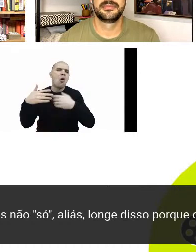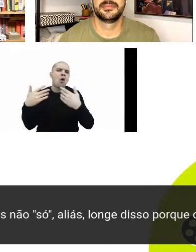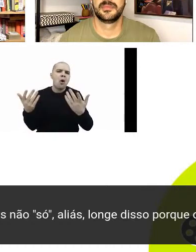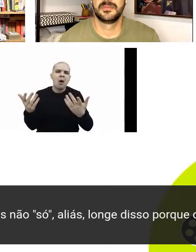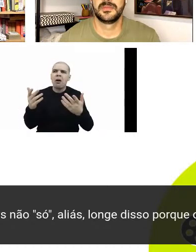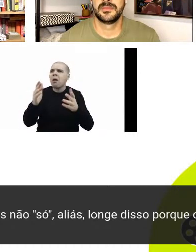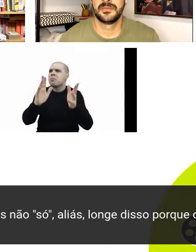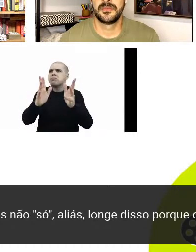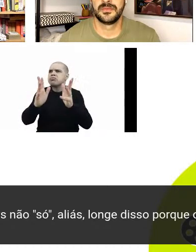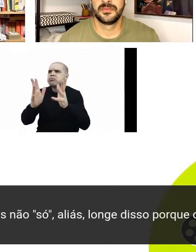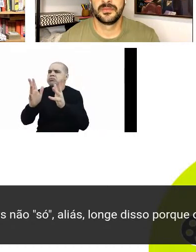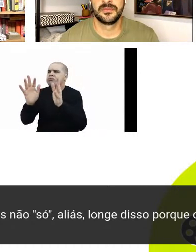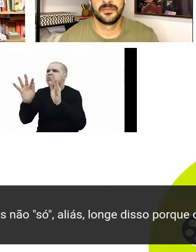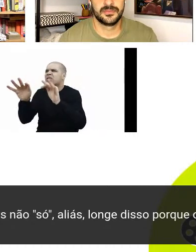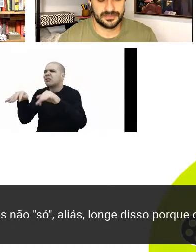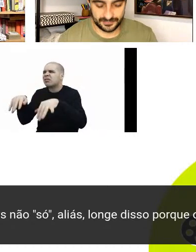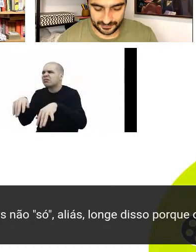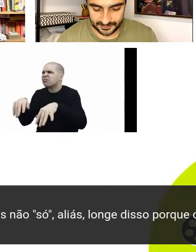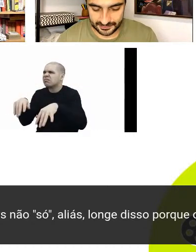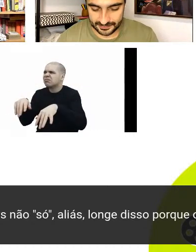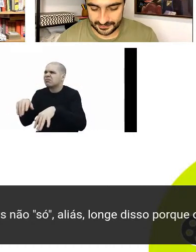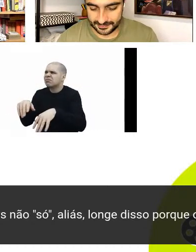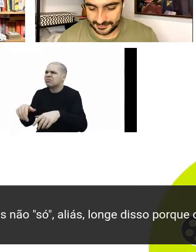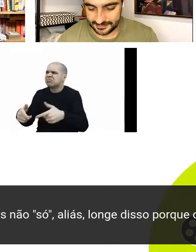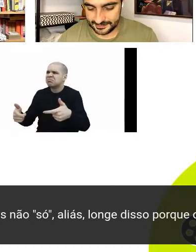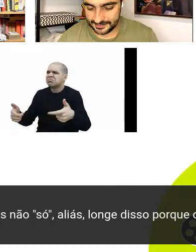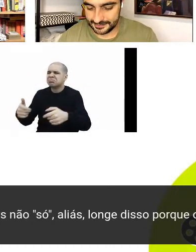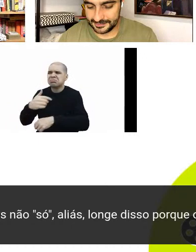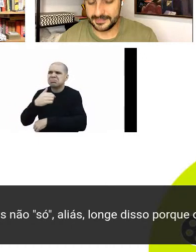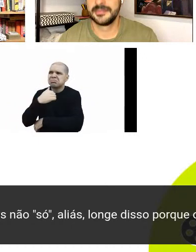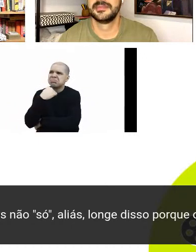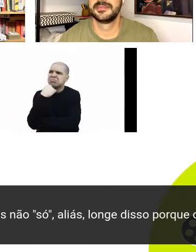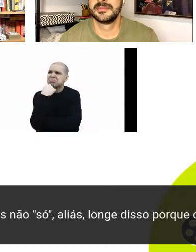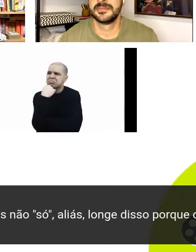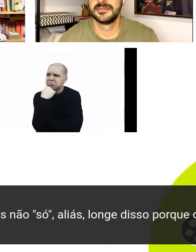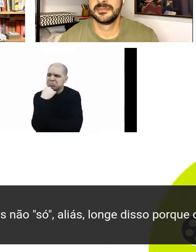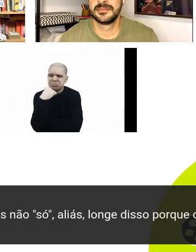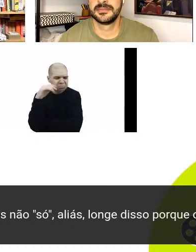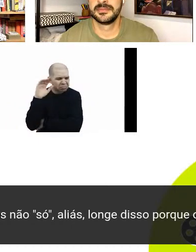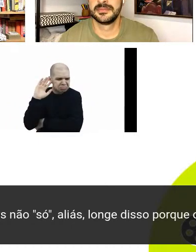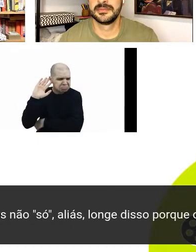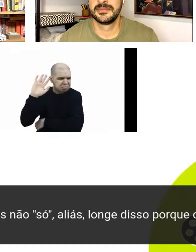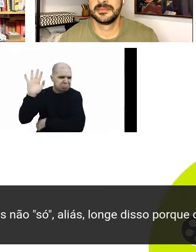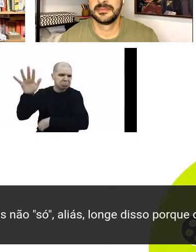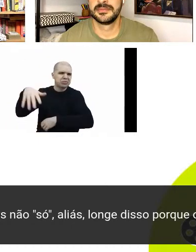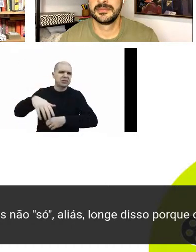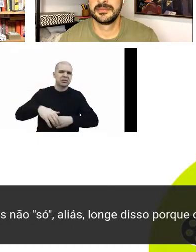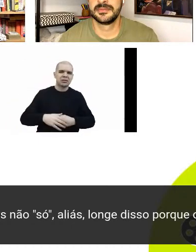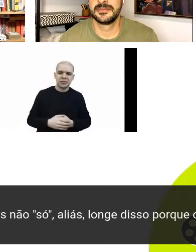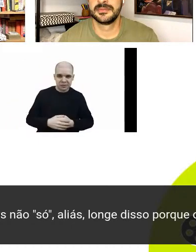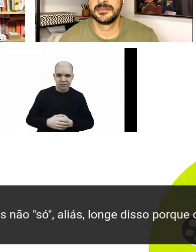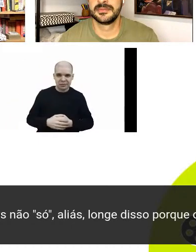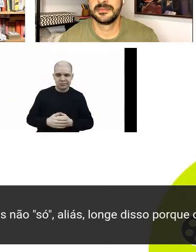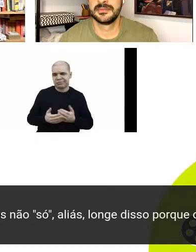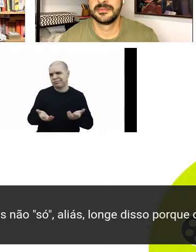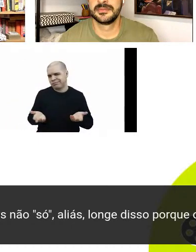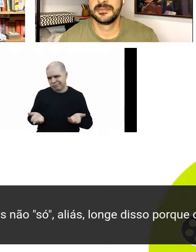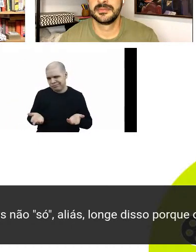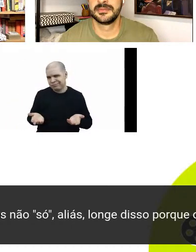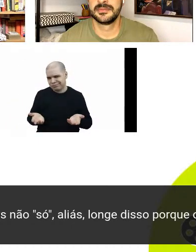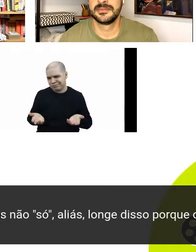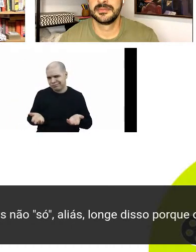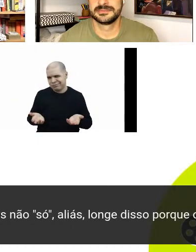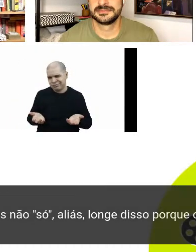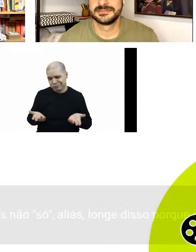pelo menos é um triste, é um feliz, aí você fala, bom, toca para frente, a vida é assim, vai roubar o marido da outra e vamos que vamos, né,